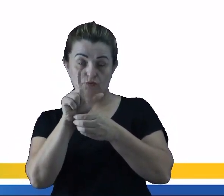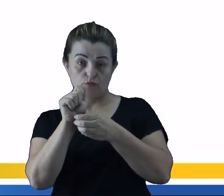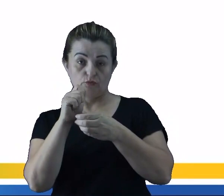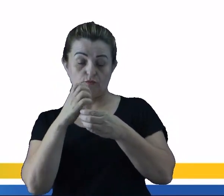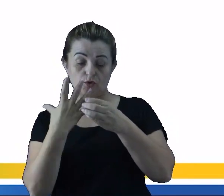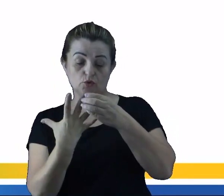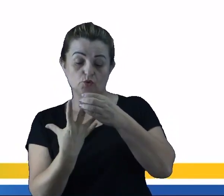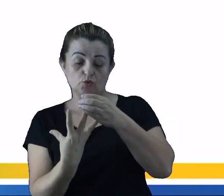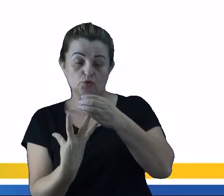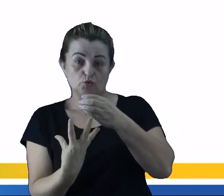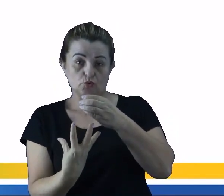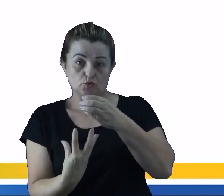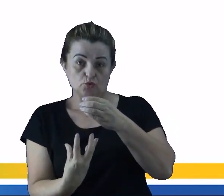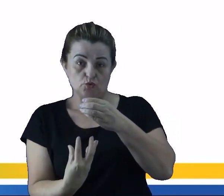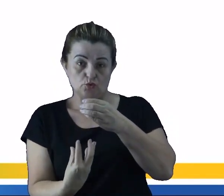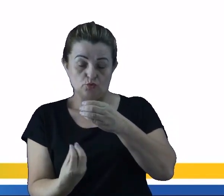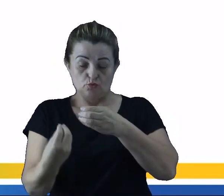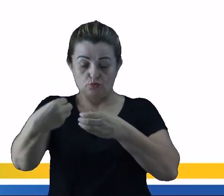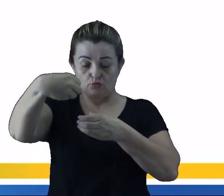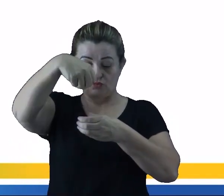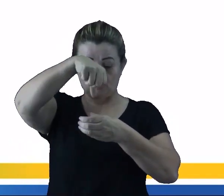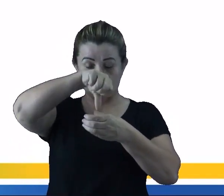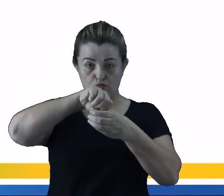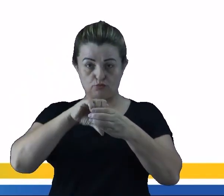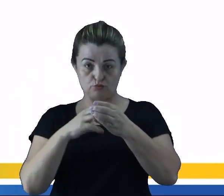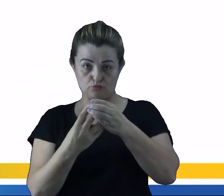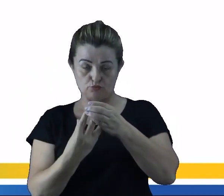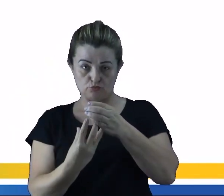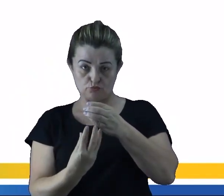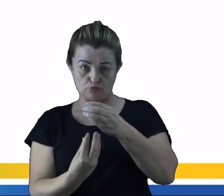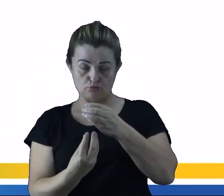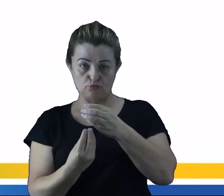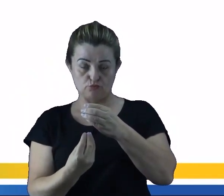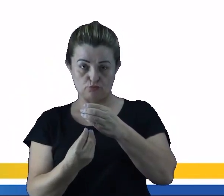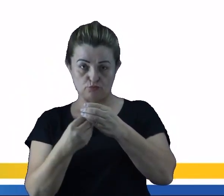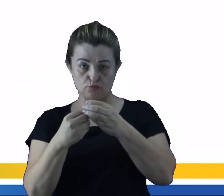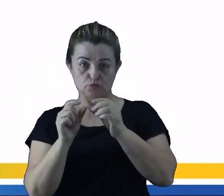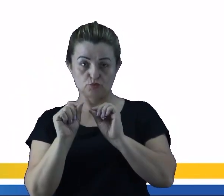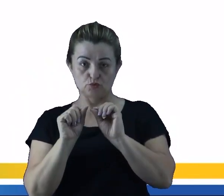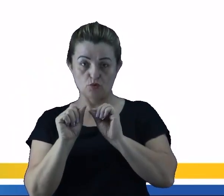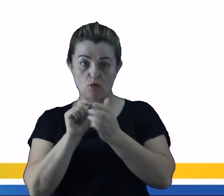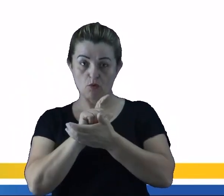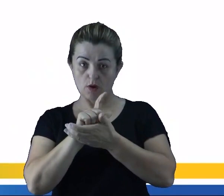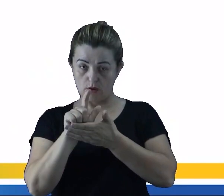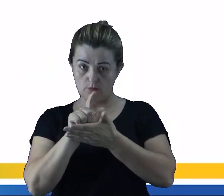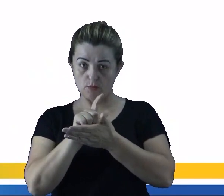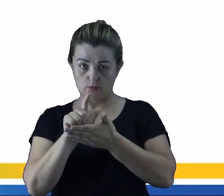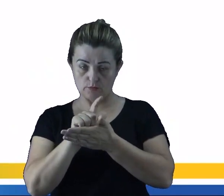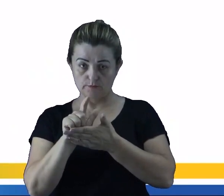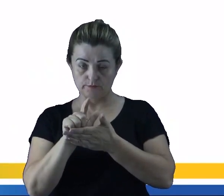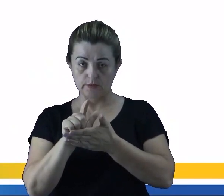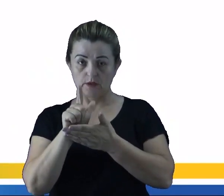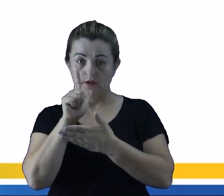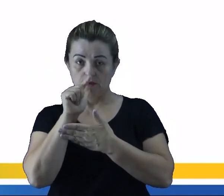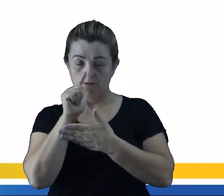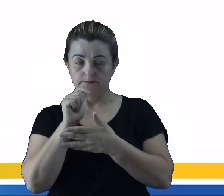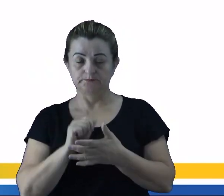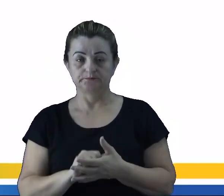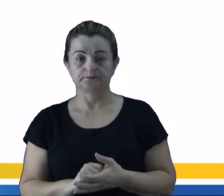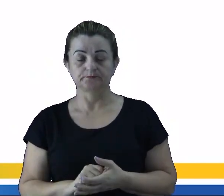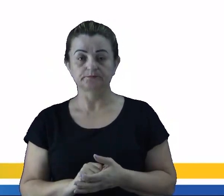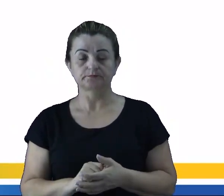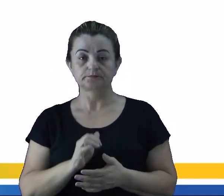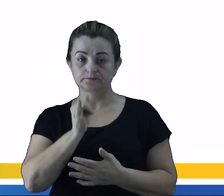ploroso e aí o material particulado ele vai ficar retido nesse filtro e a gente vai conseguir separar ali o líquido que a gente deseja.